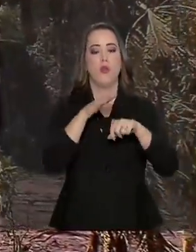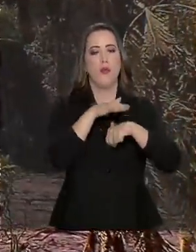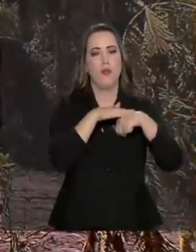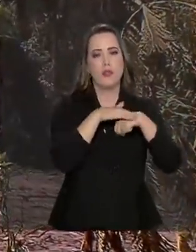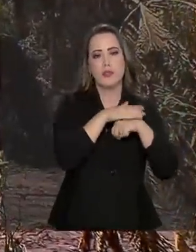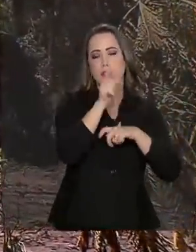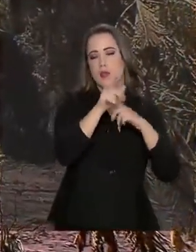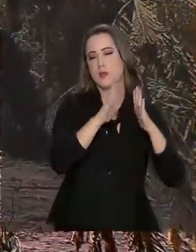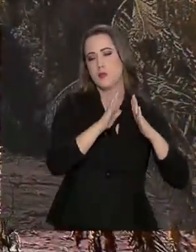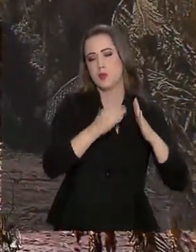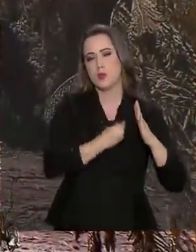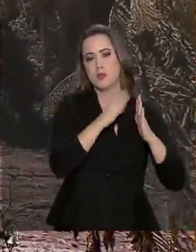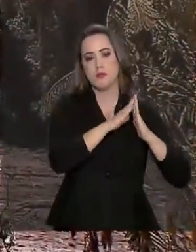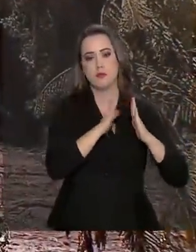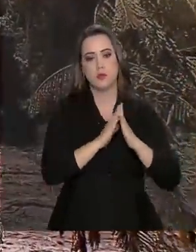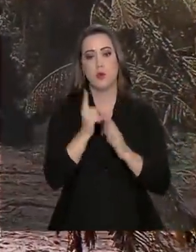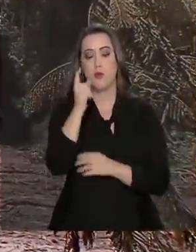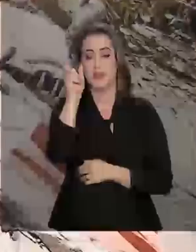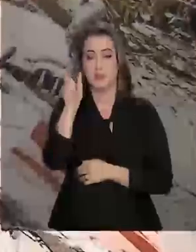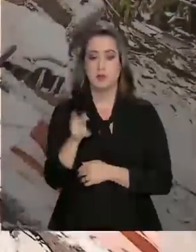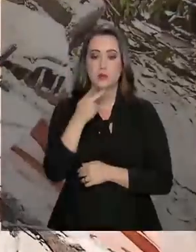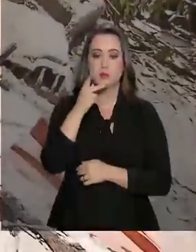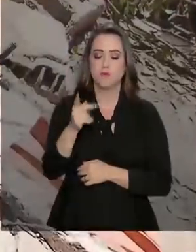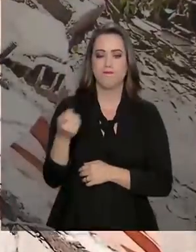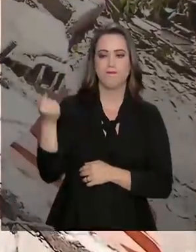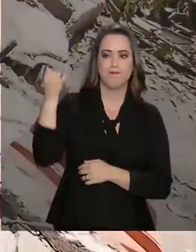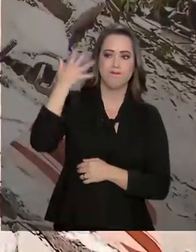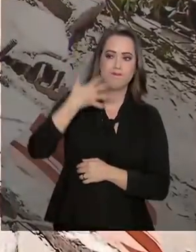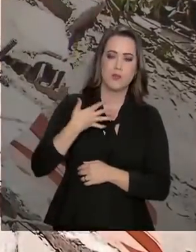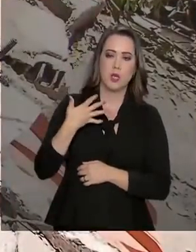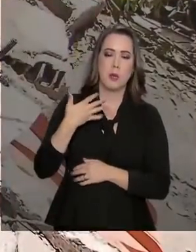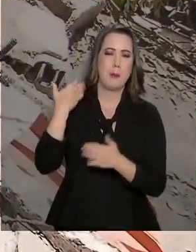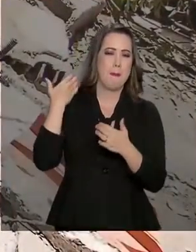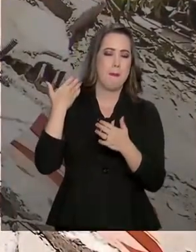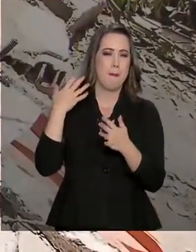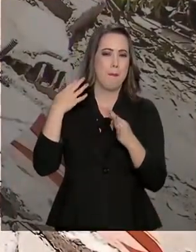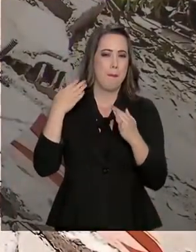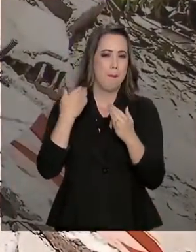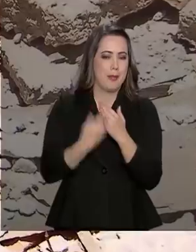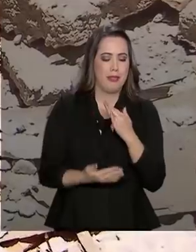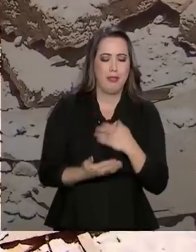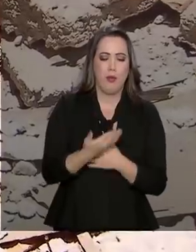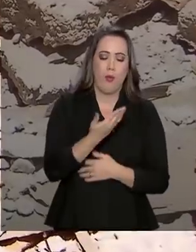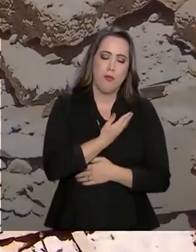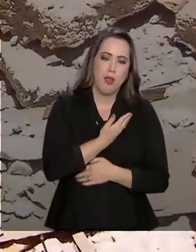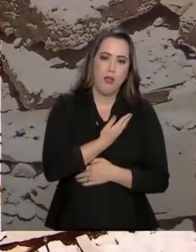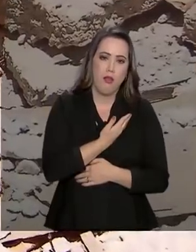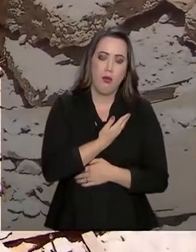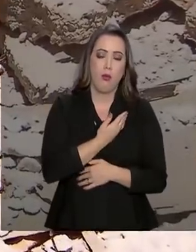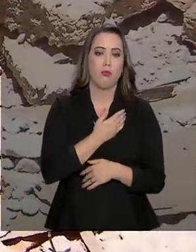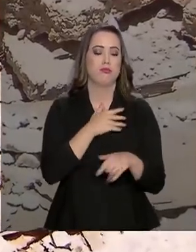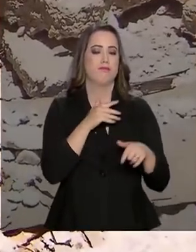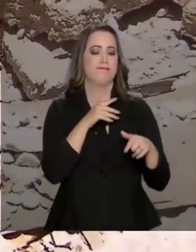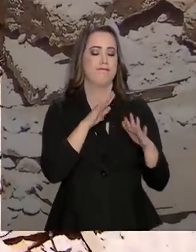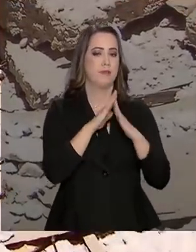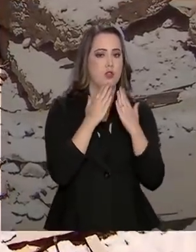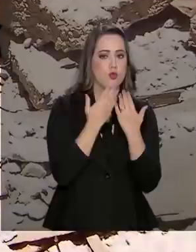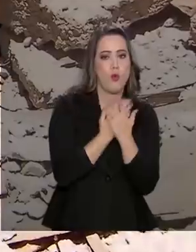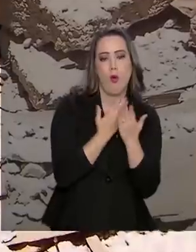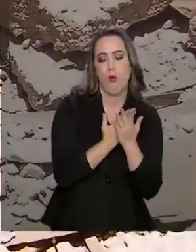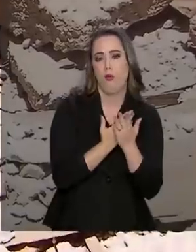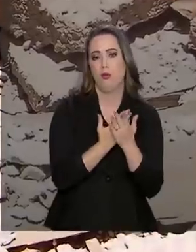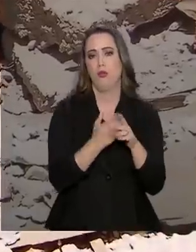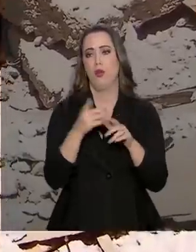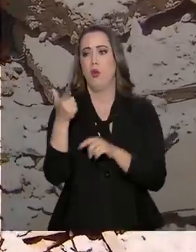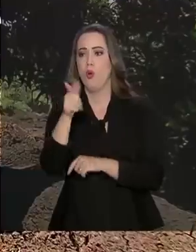desolados uma dessas pessoas me disse que perdeu amigos e colegas de escola nessa tragédia